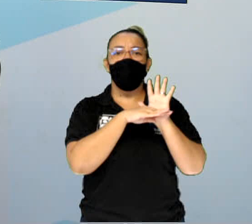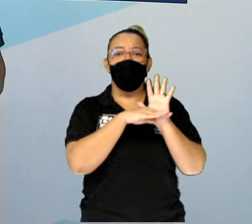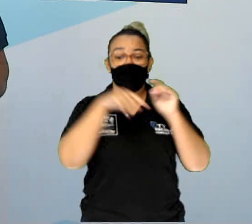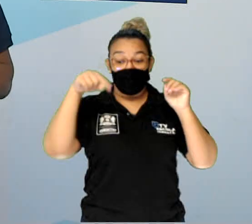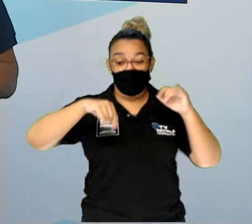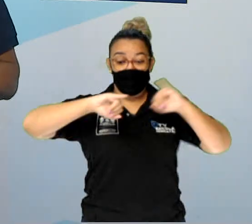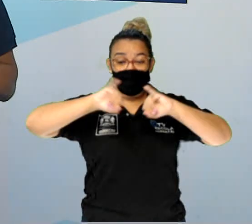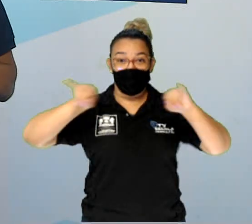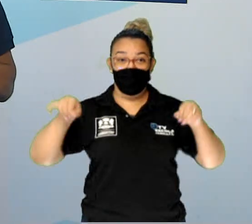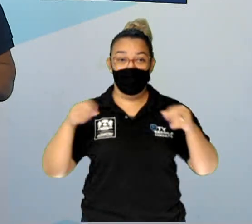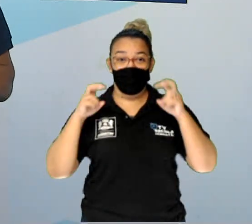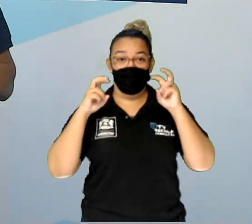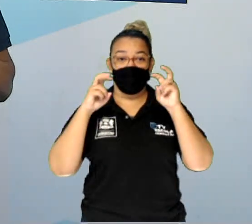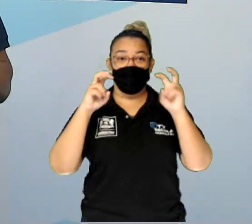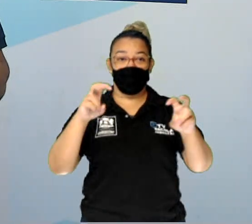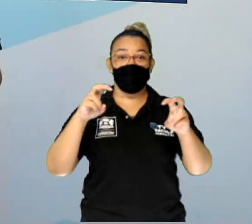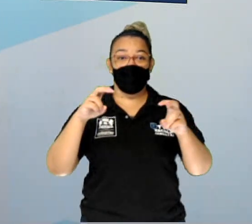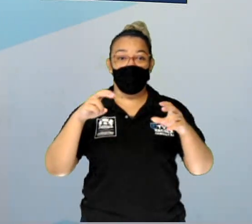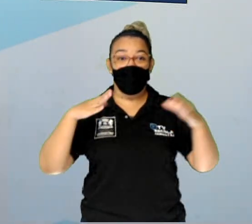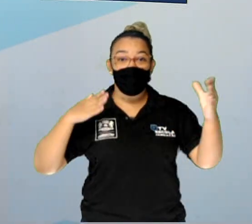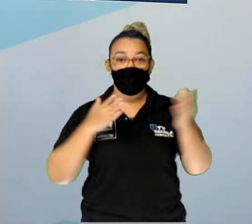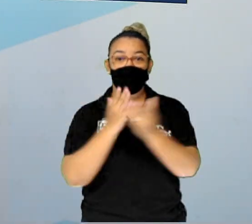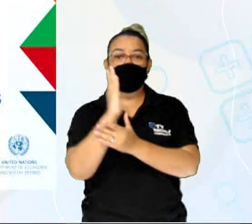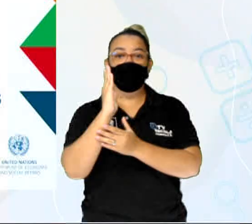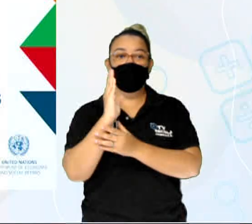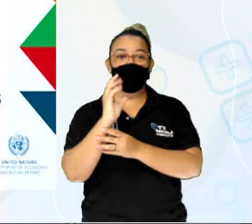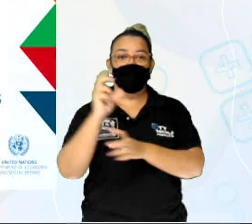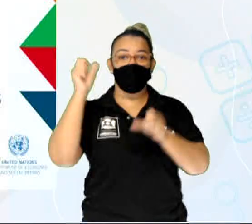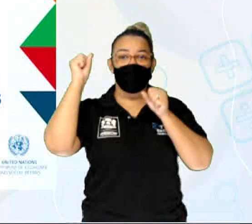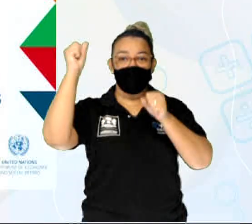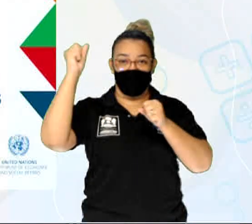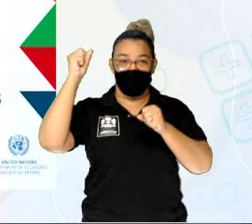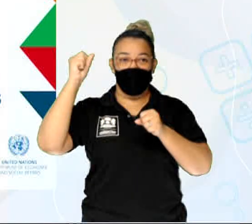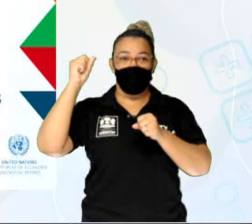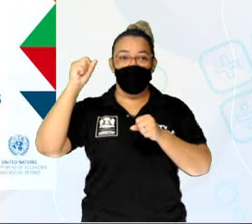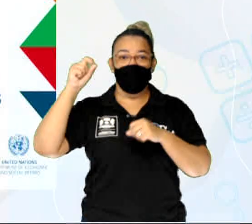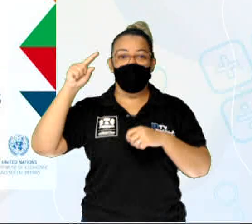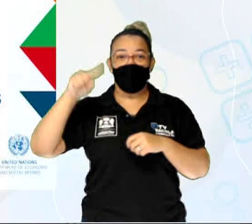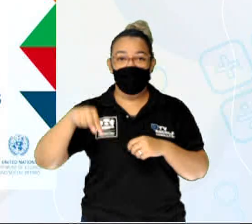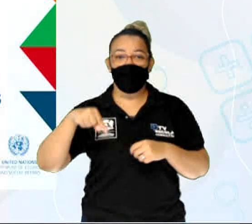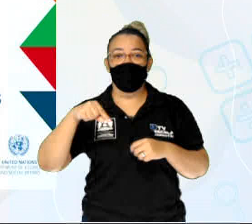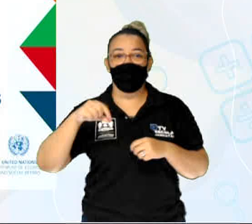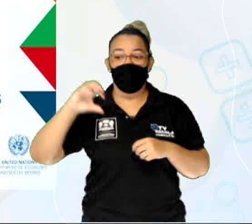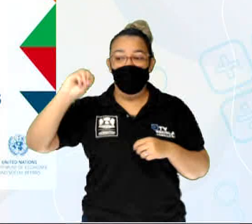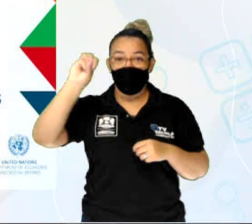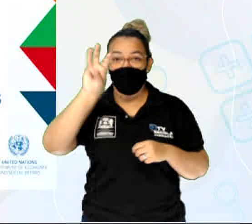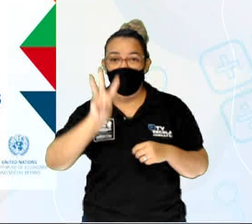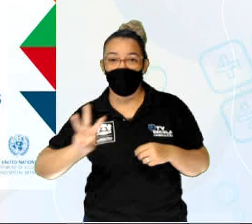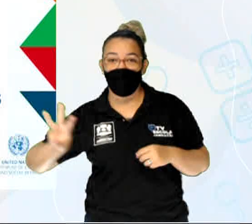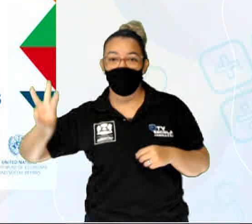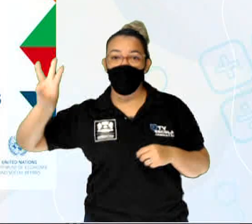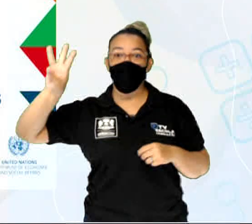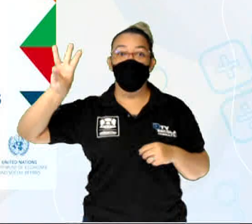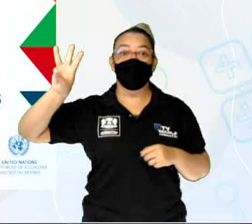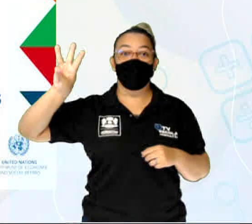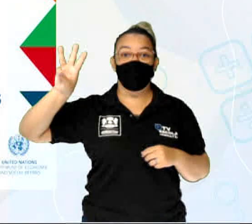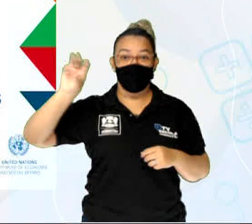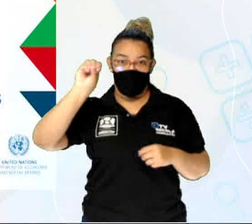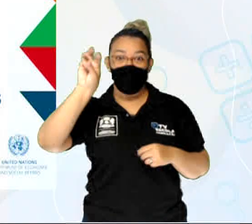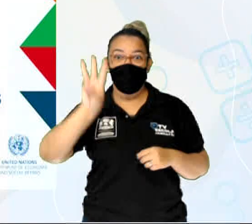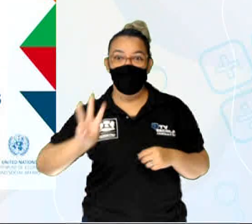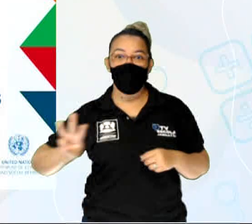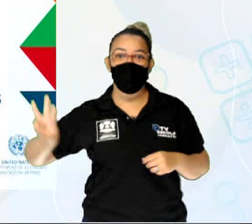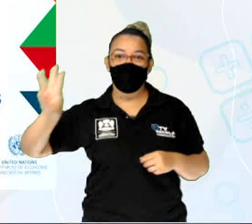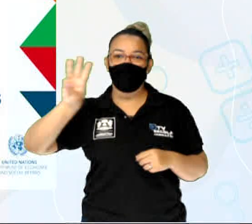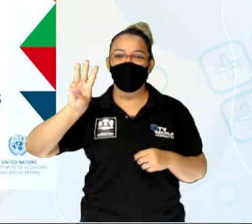Jaboatão ganhou um prêmio. Essa iniciativa de Jaboatão foi reconhecida pelas organizações